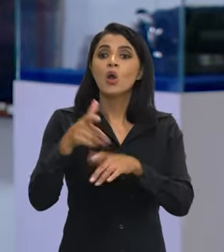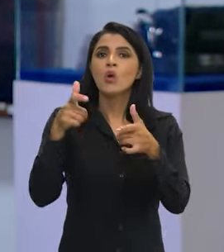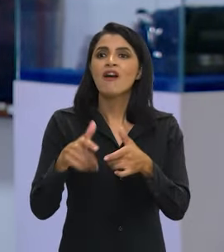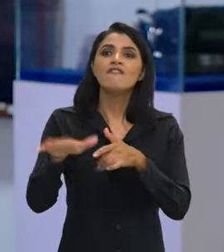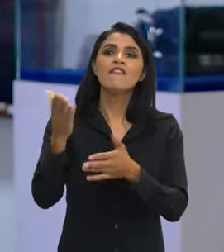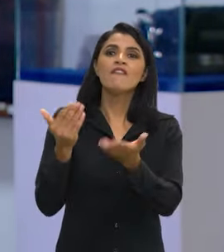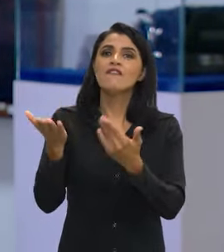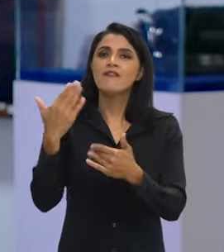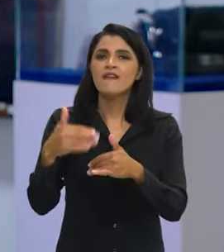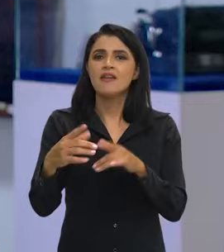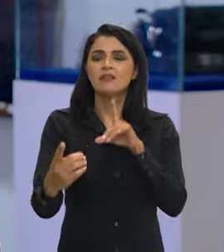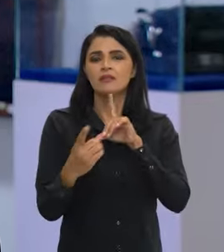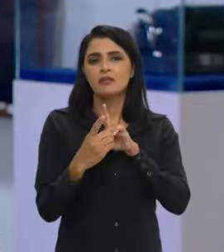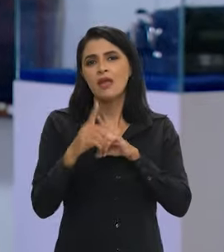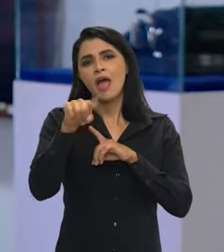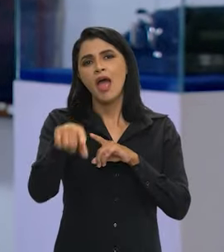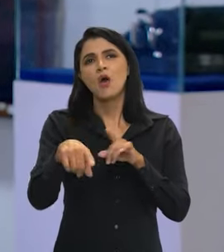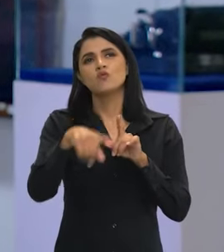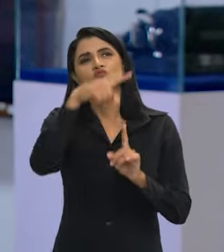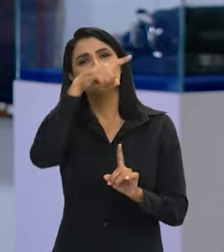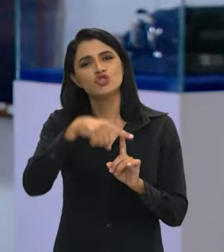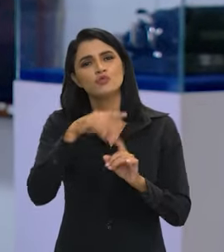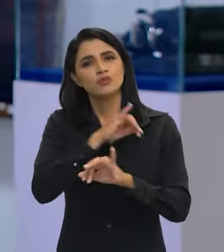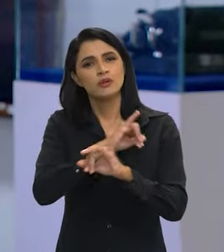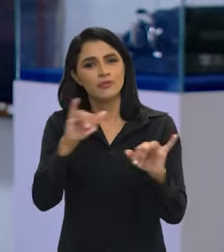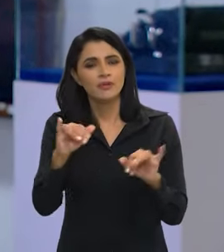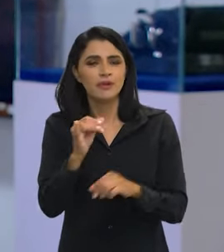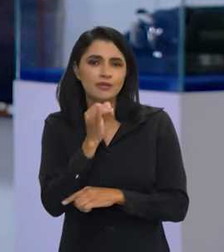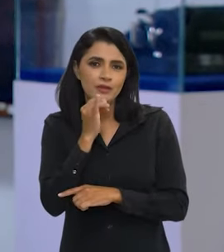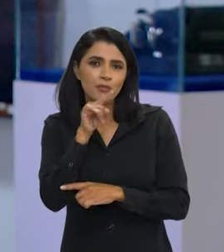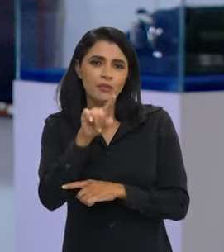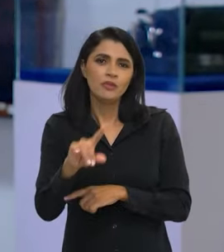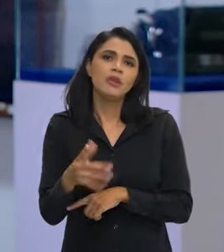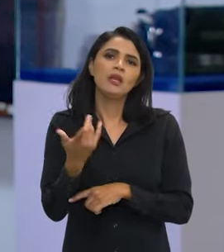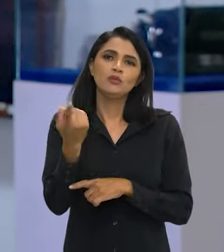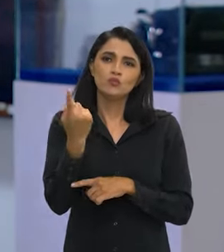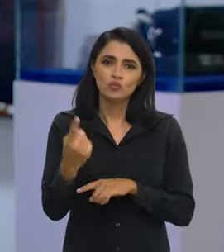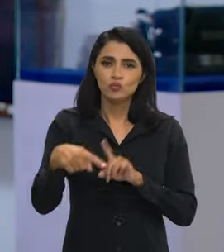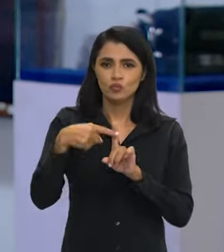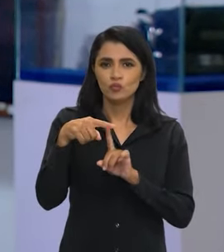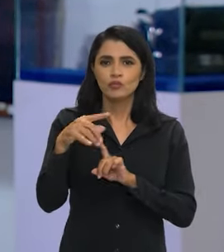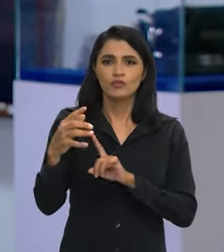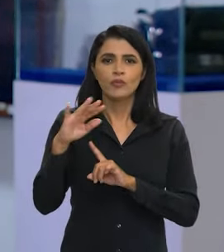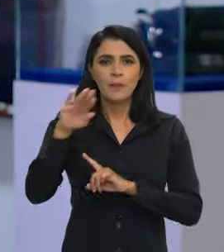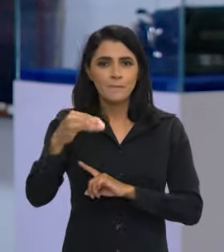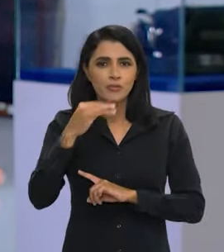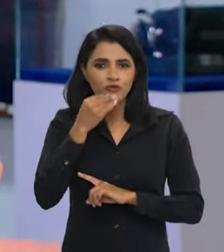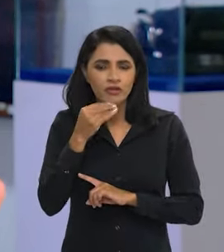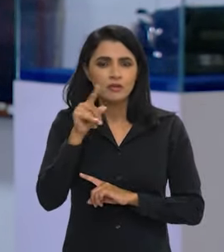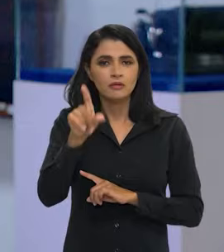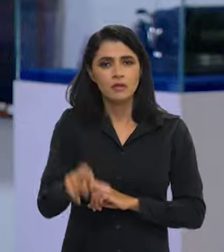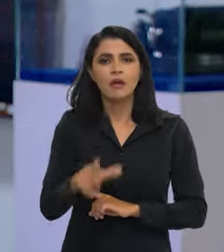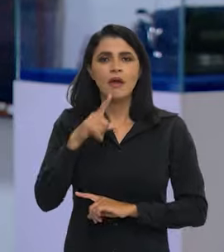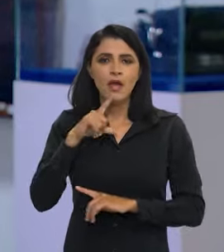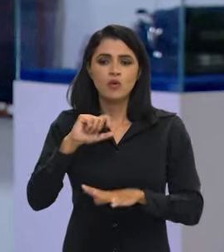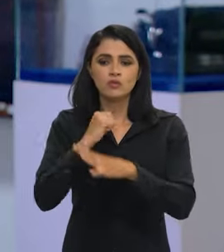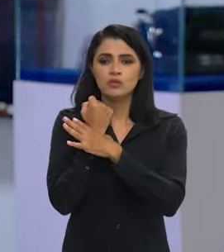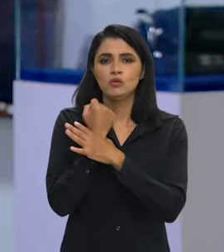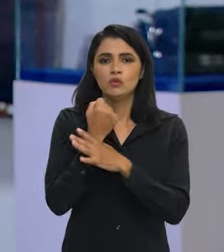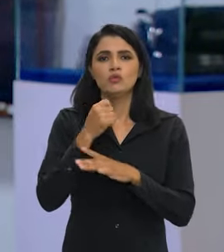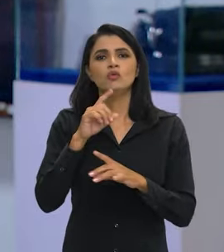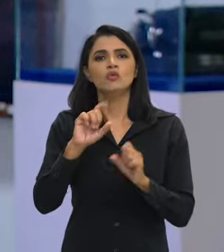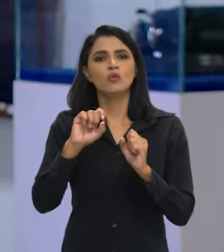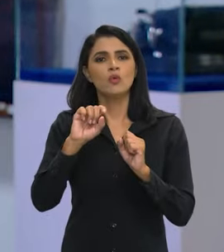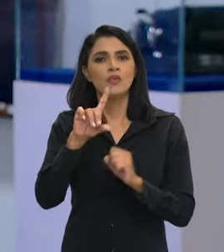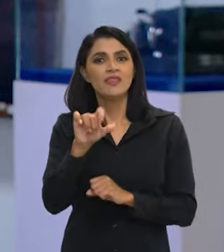excepcionalidade, algum tipo de campanha. Por exemplo, nós temos um benefício que tem uma temporada, que é o defeso, o seguro